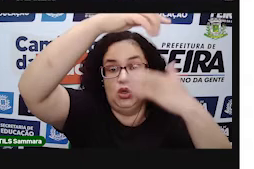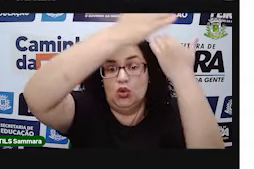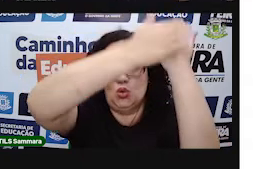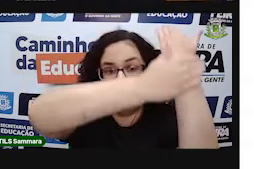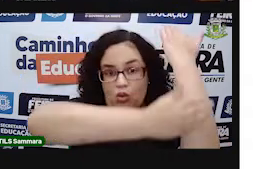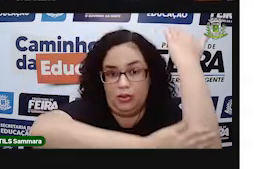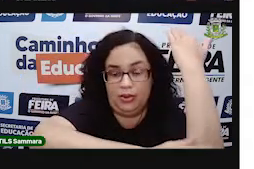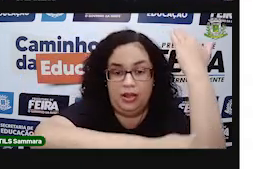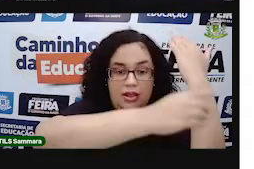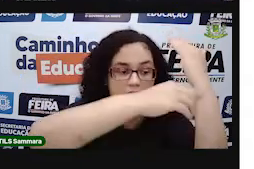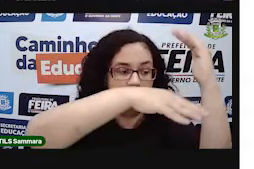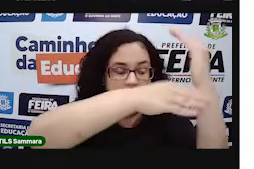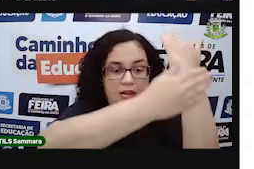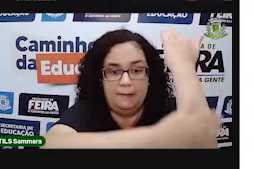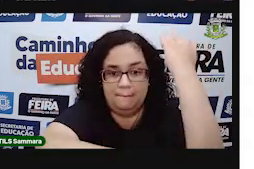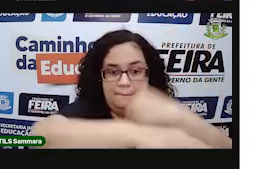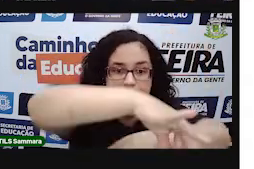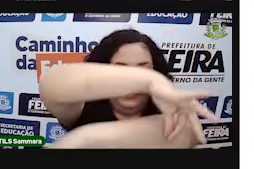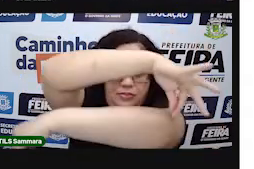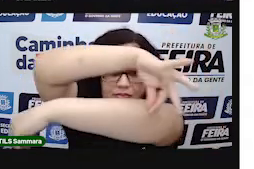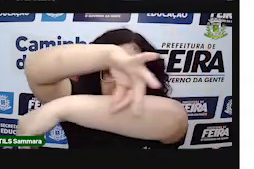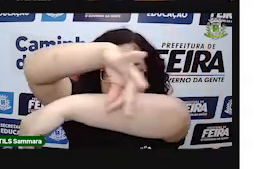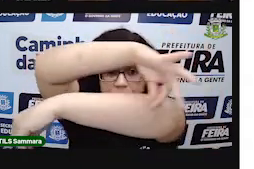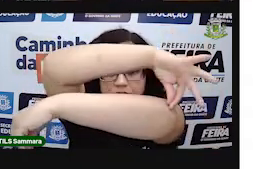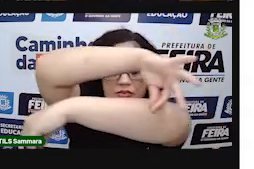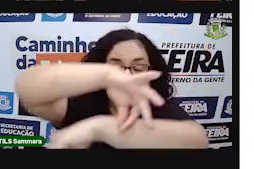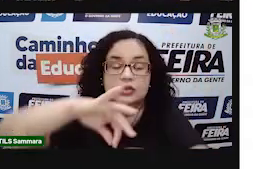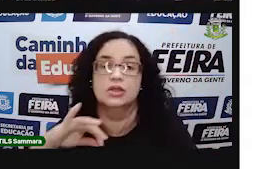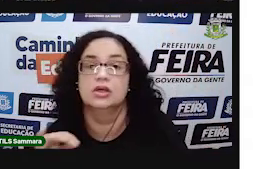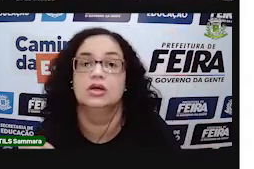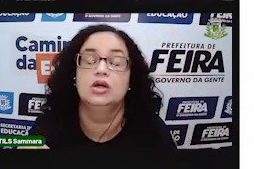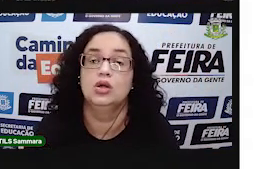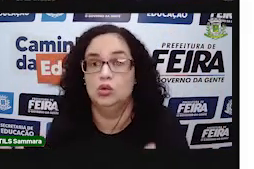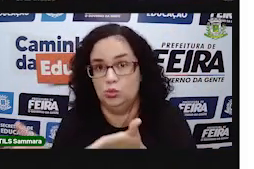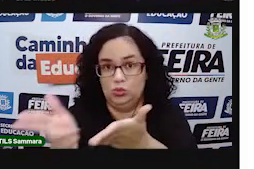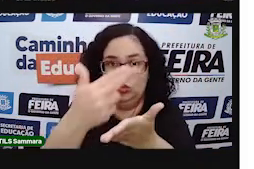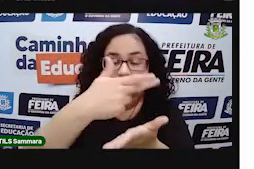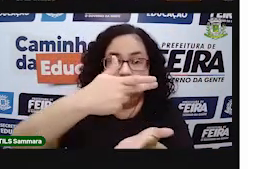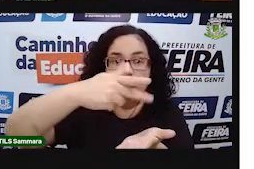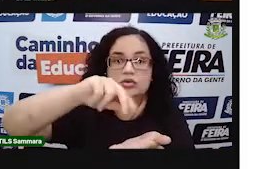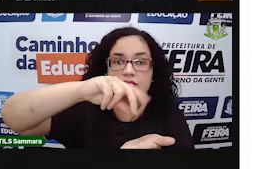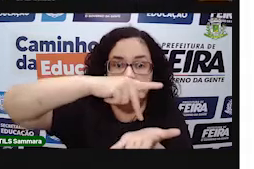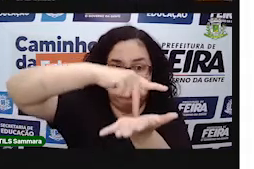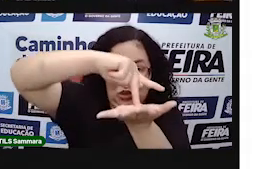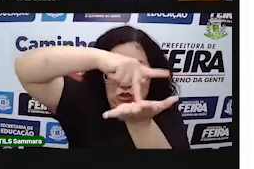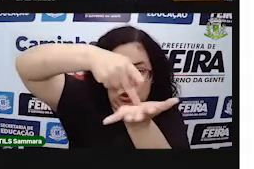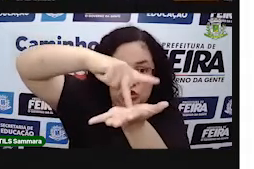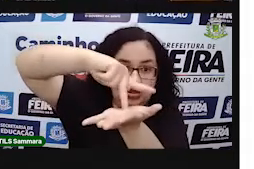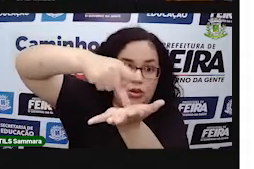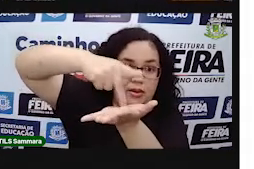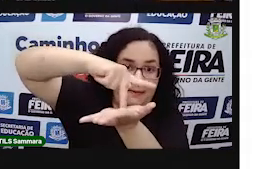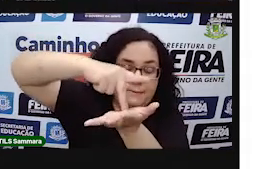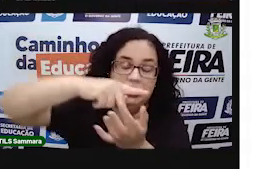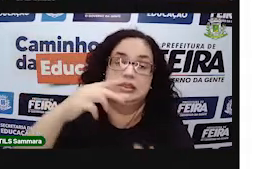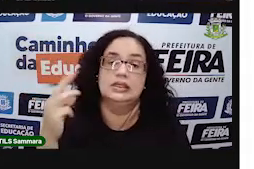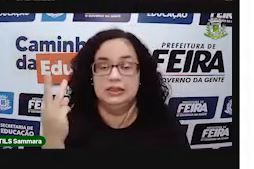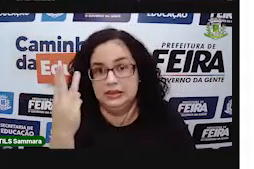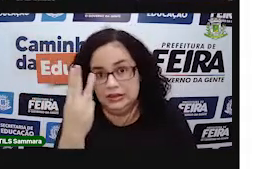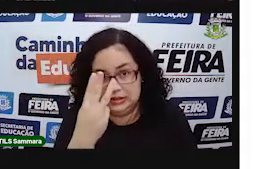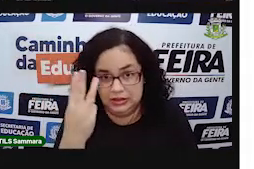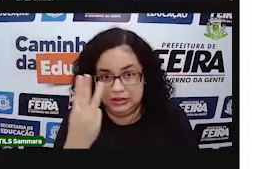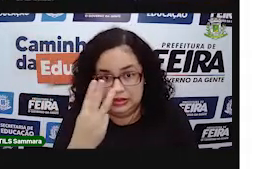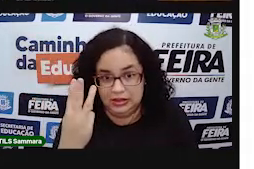comprimento e largura. Então uma figura geométrica que tem essas três dimensões,